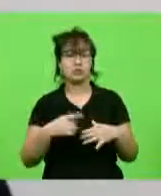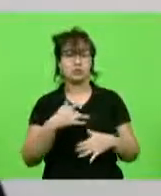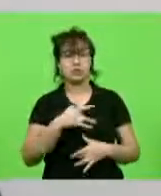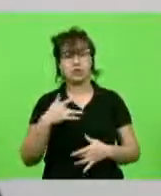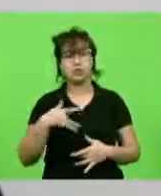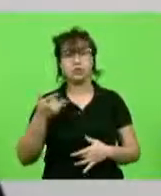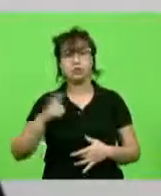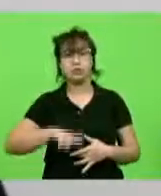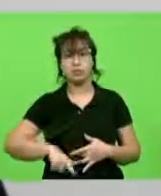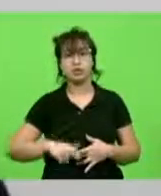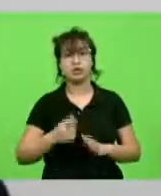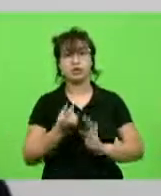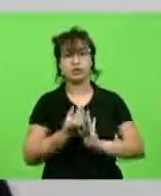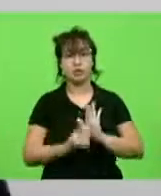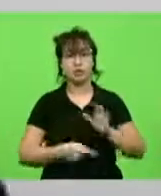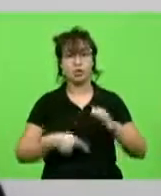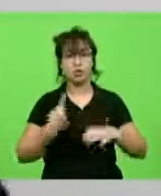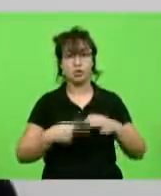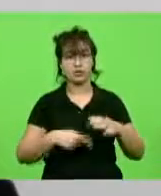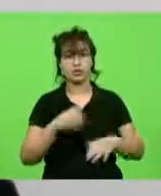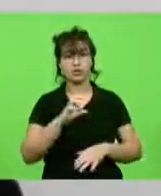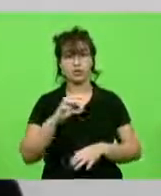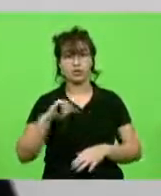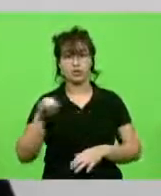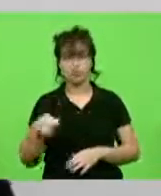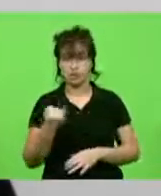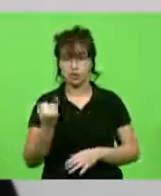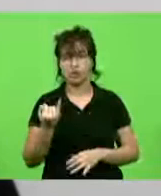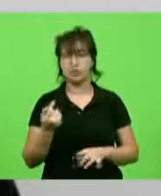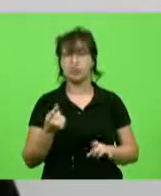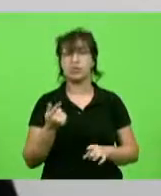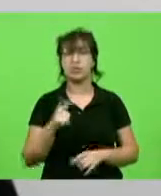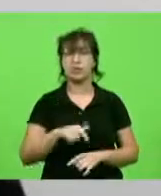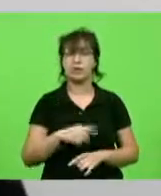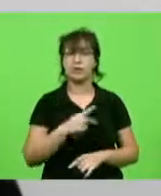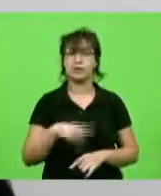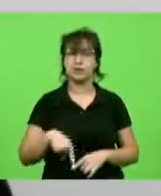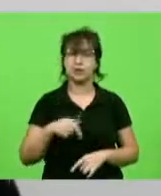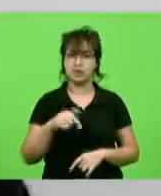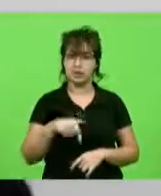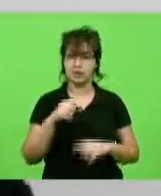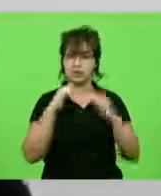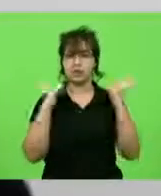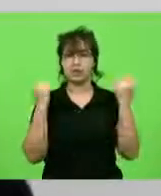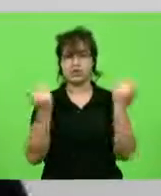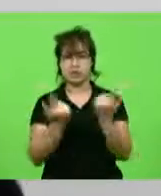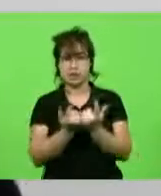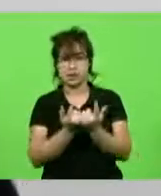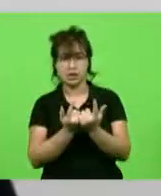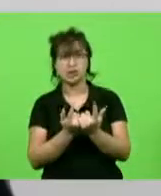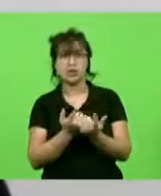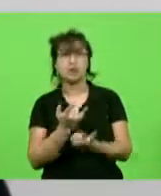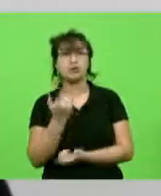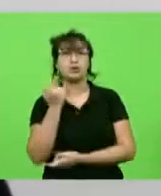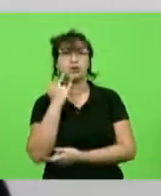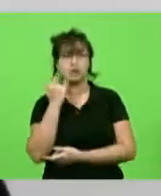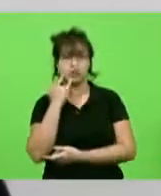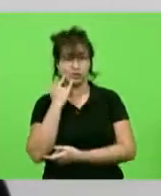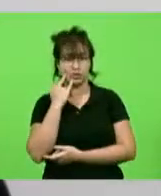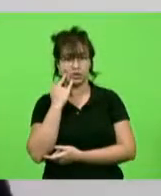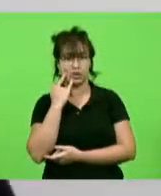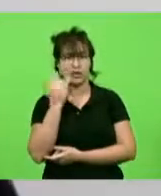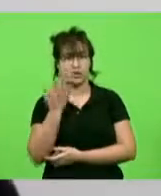Comissão de Finanças, na Comissão do CCJ, da Presidência, da Casa, em nome do presidente Mauro de Nadal também,